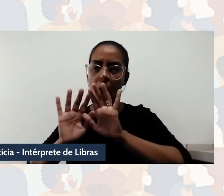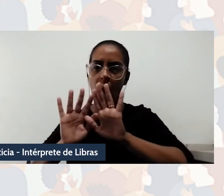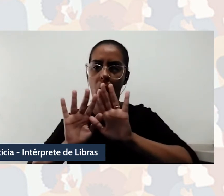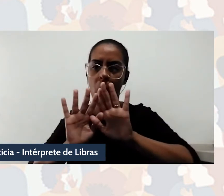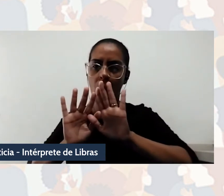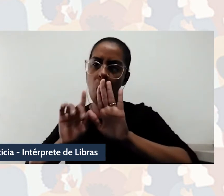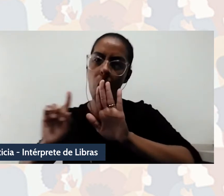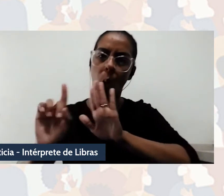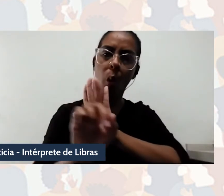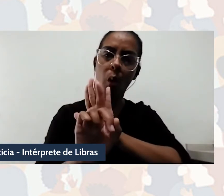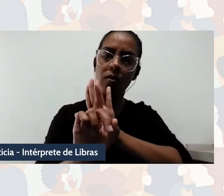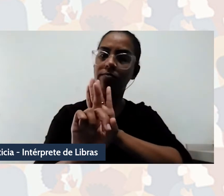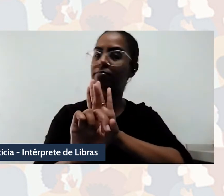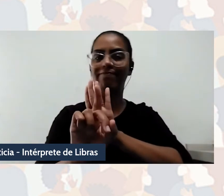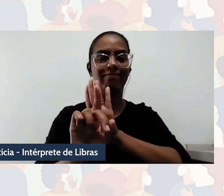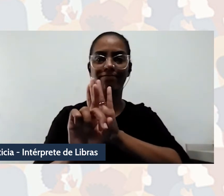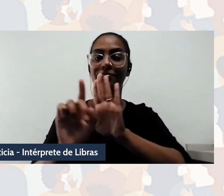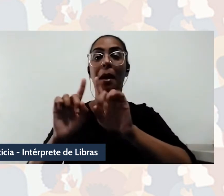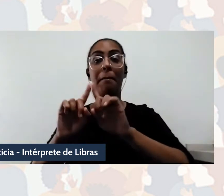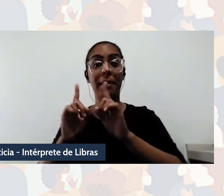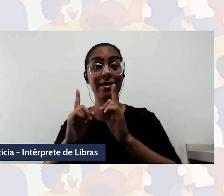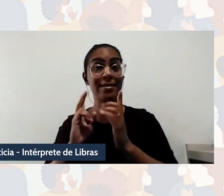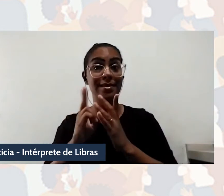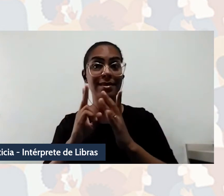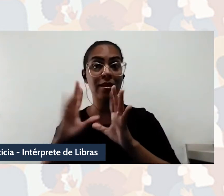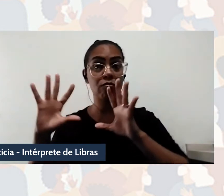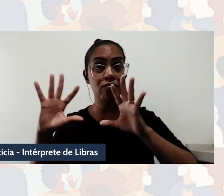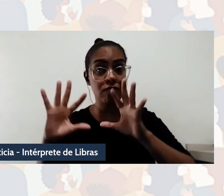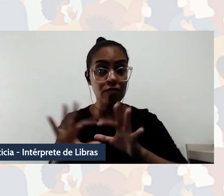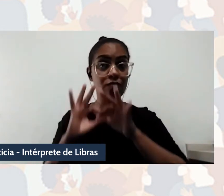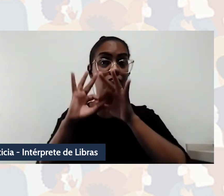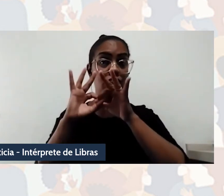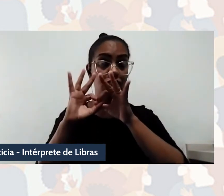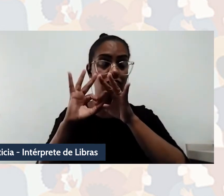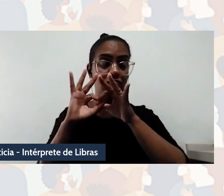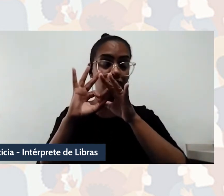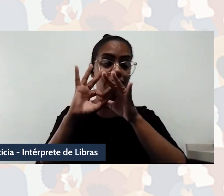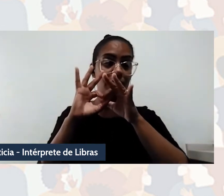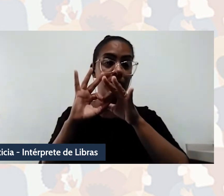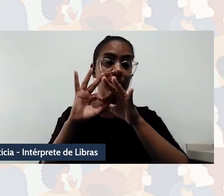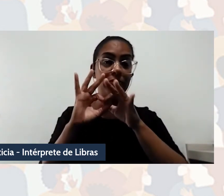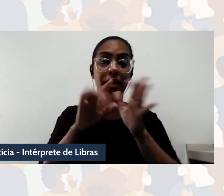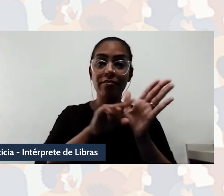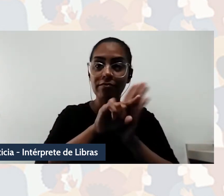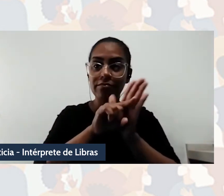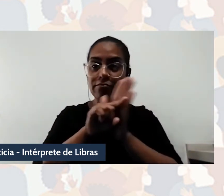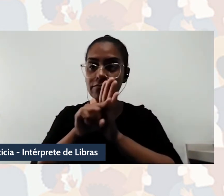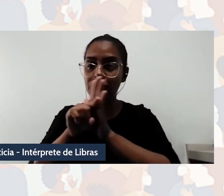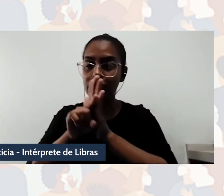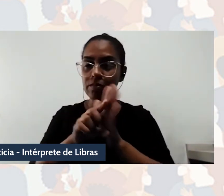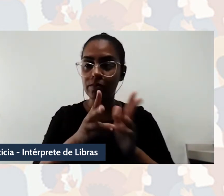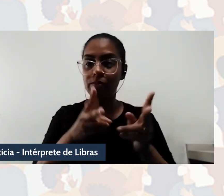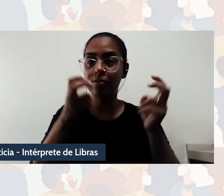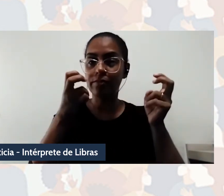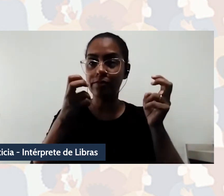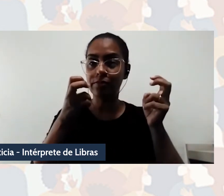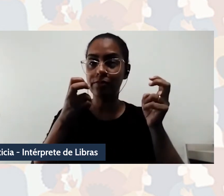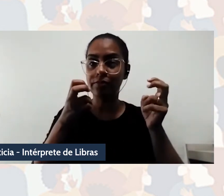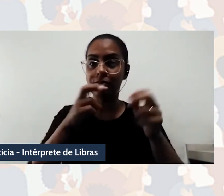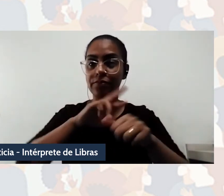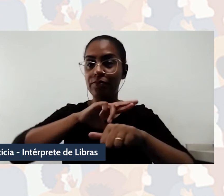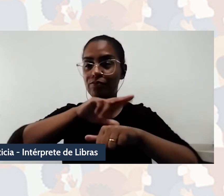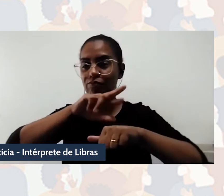e sintonizando com essas fontes vivas de conhecimentos e saberes, pesquisadores que possam reconhecer e fortalecer a diversidade de